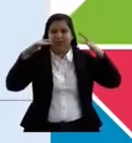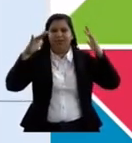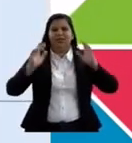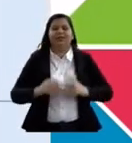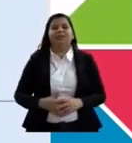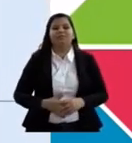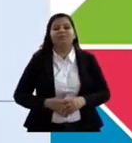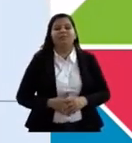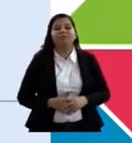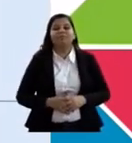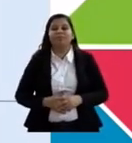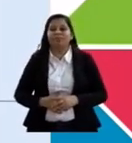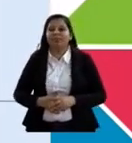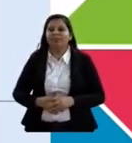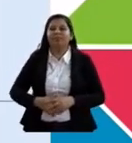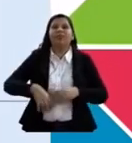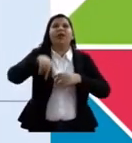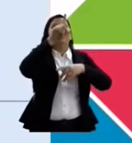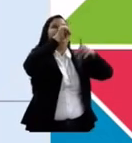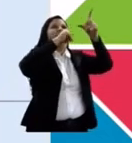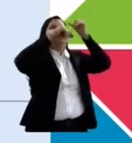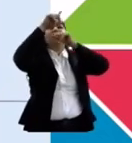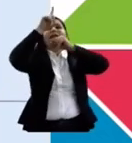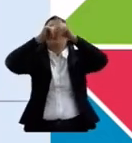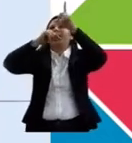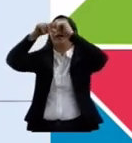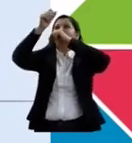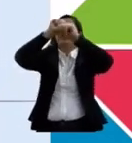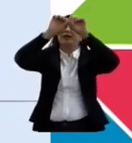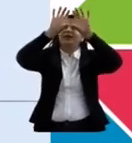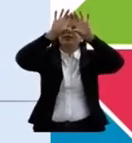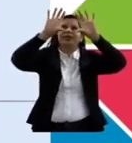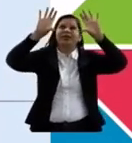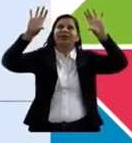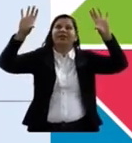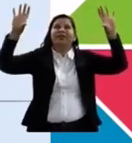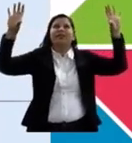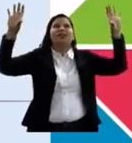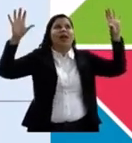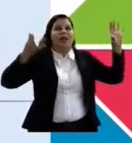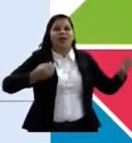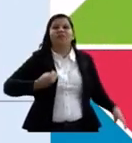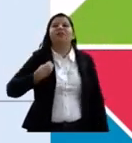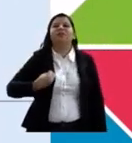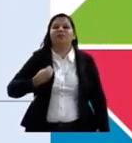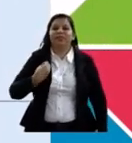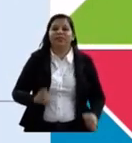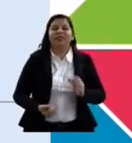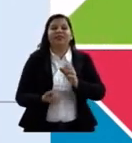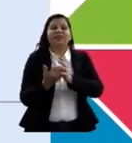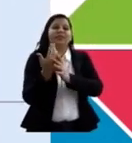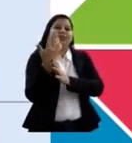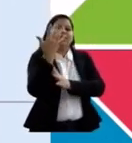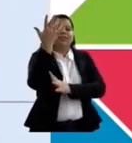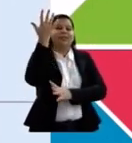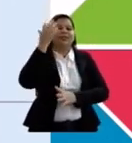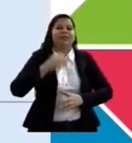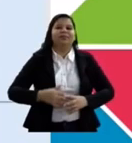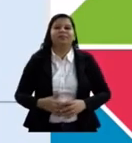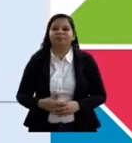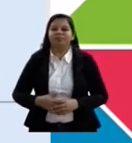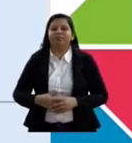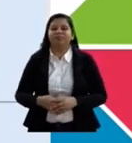Escrevo o desenho, contudo entendendo, um acuíri vai nascer. O sol